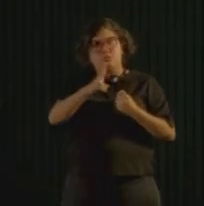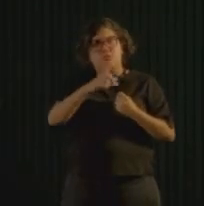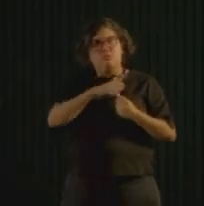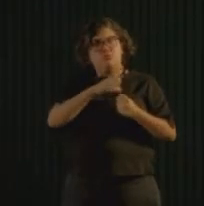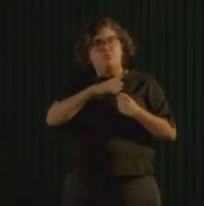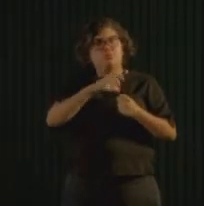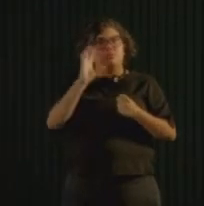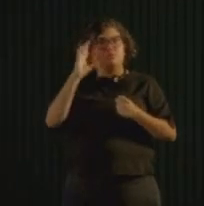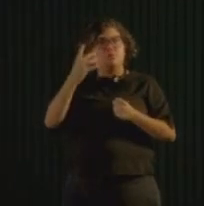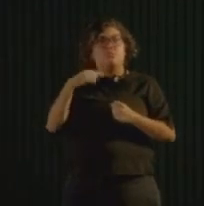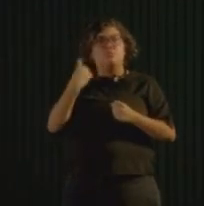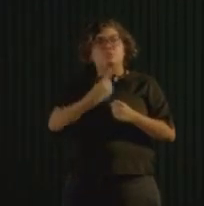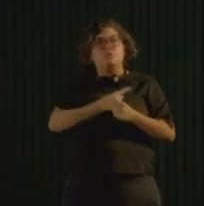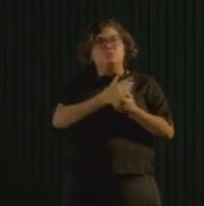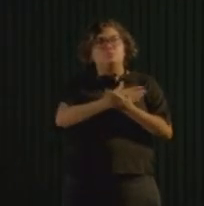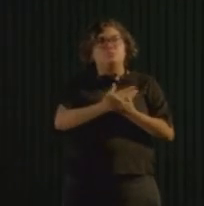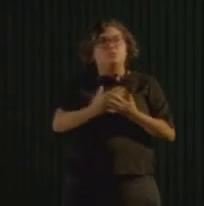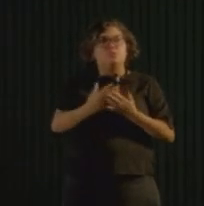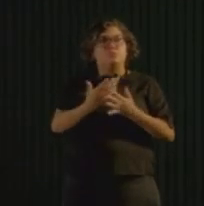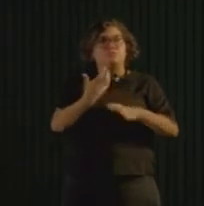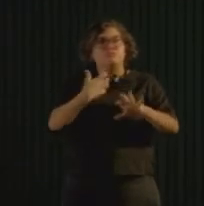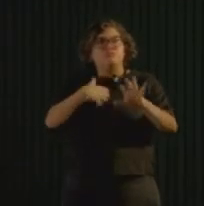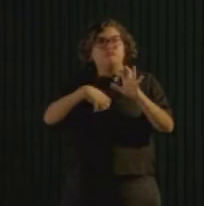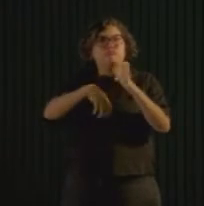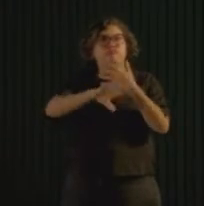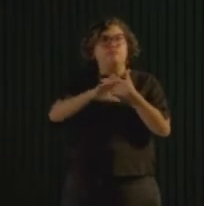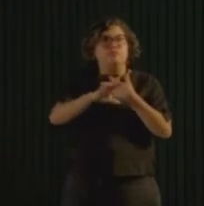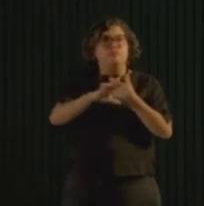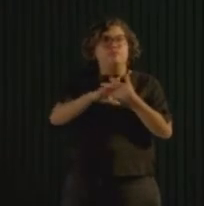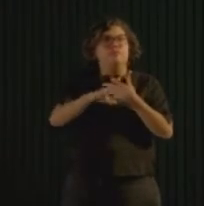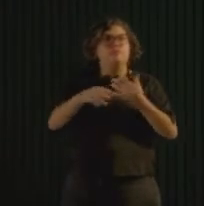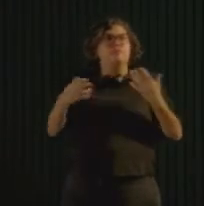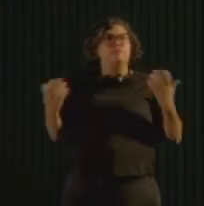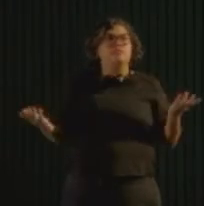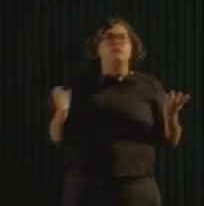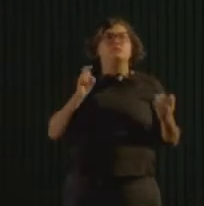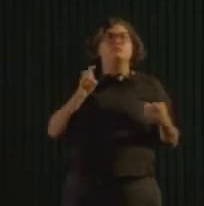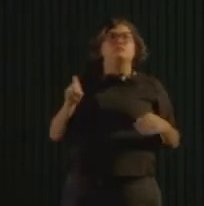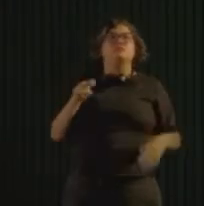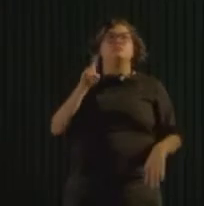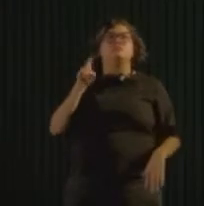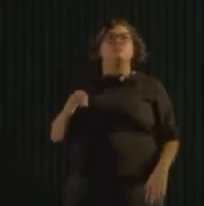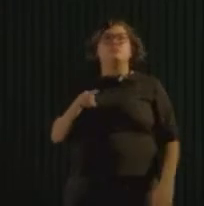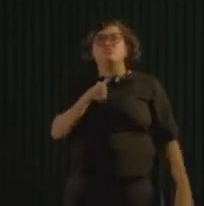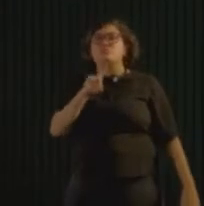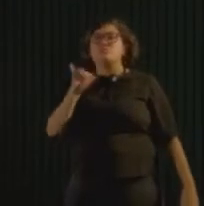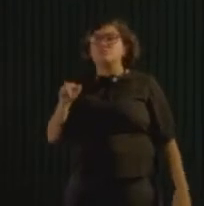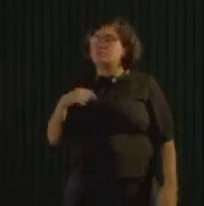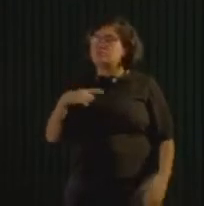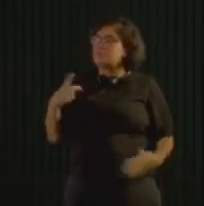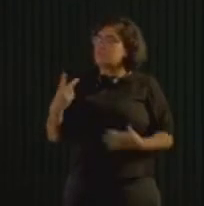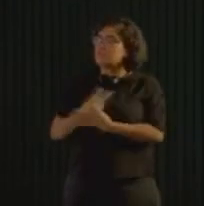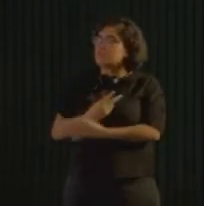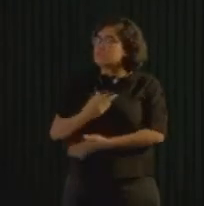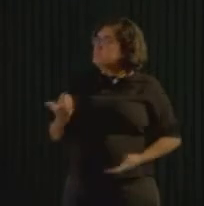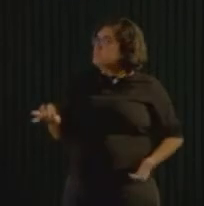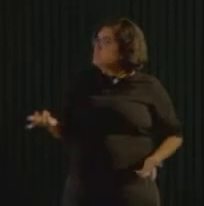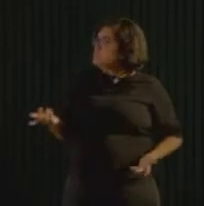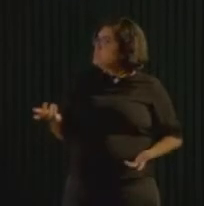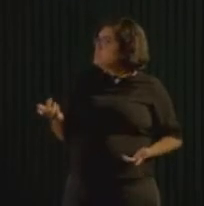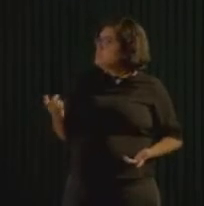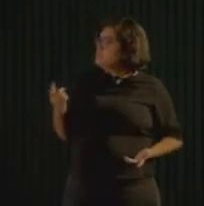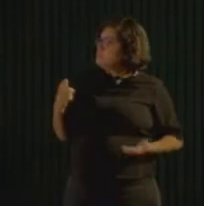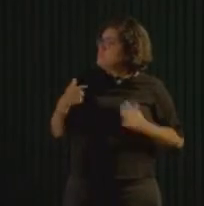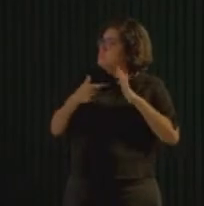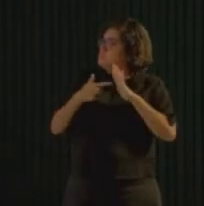e a gente começou a se provocar. Ora, e se um dia o lixo plástico, ele fosse um objeto